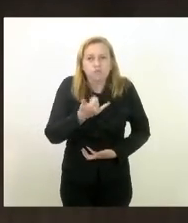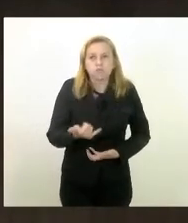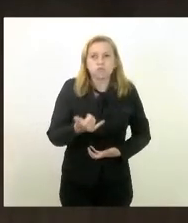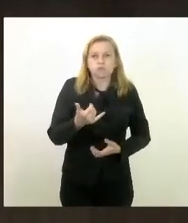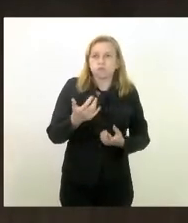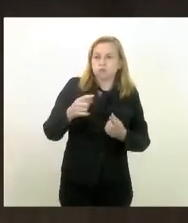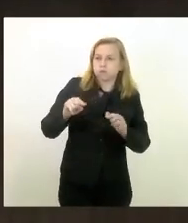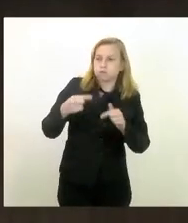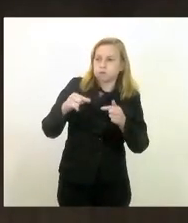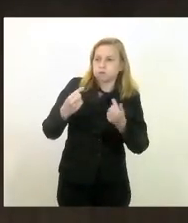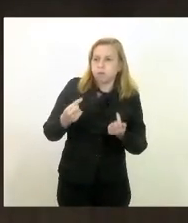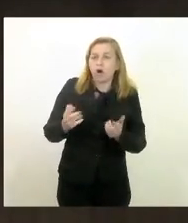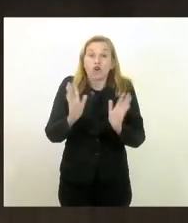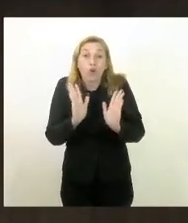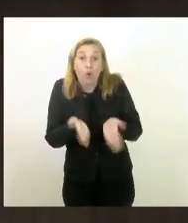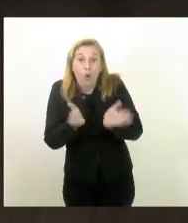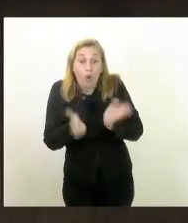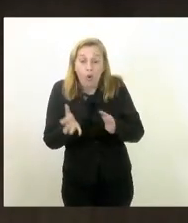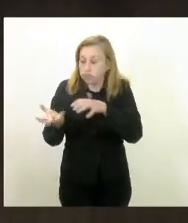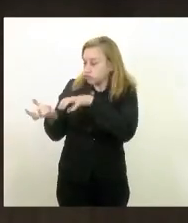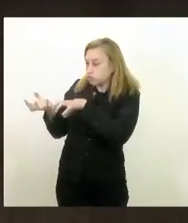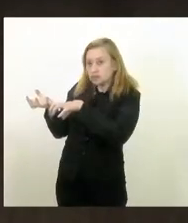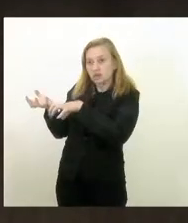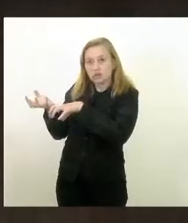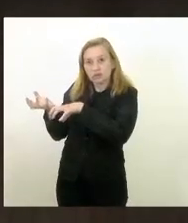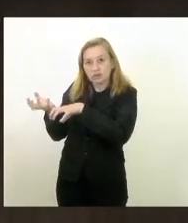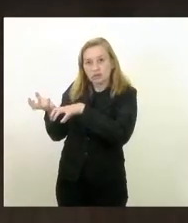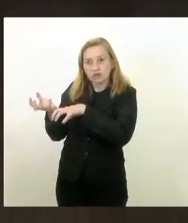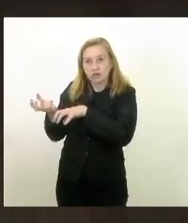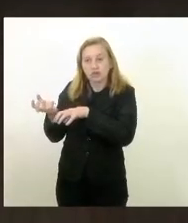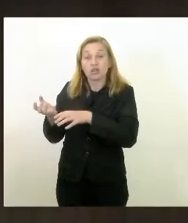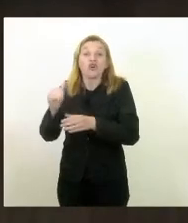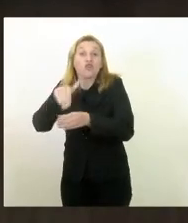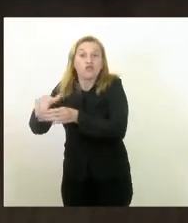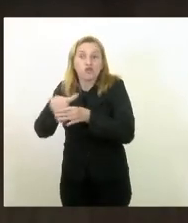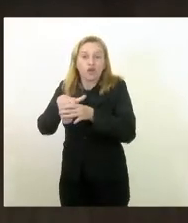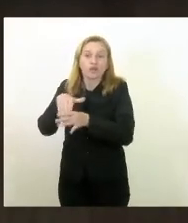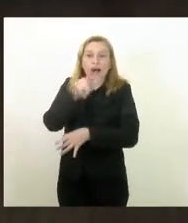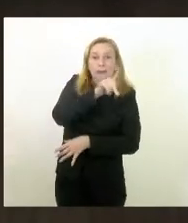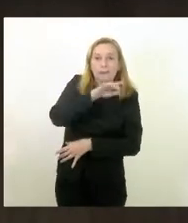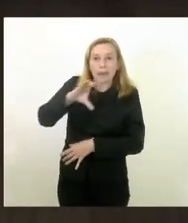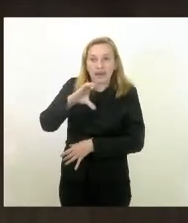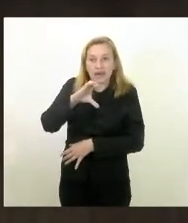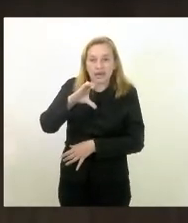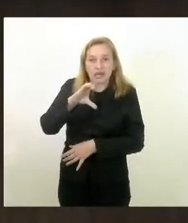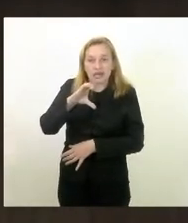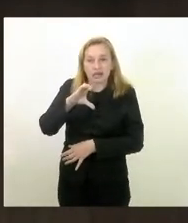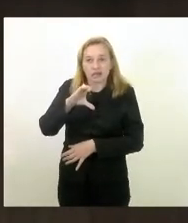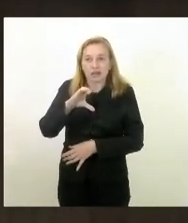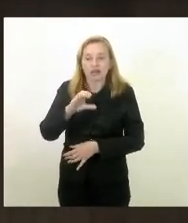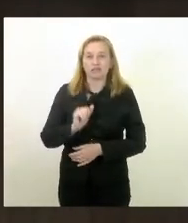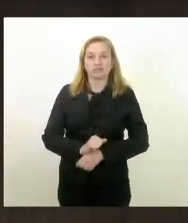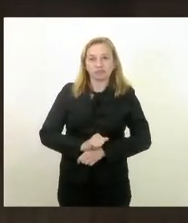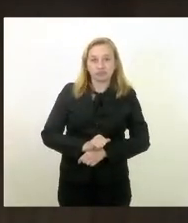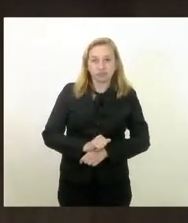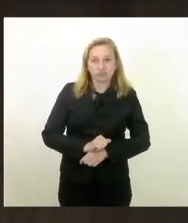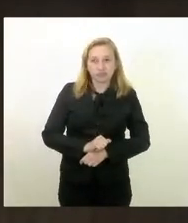de ameaça quando hoje no congresso nacional se vota uma PEC colocada a